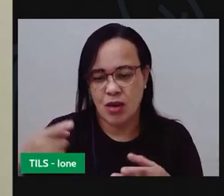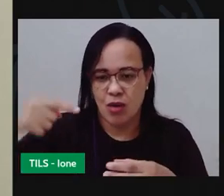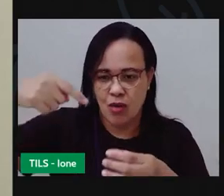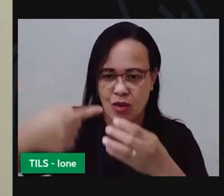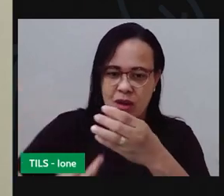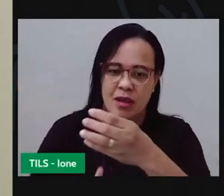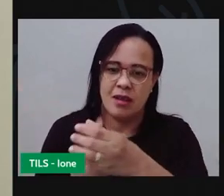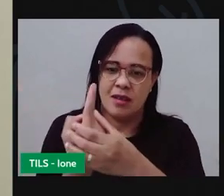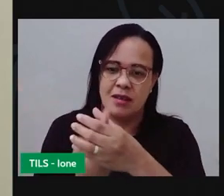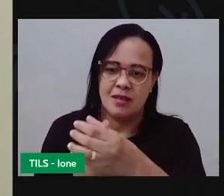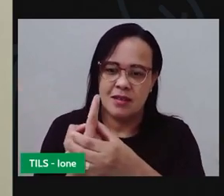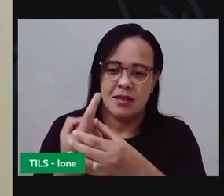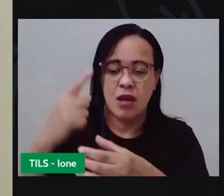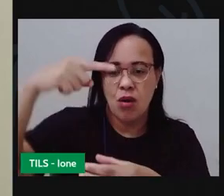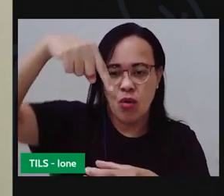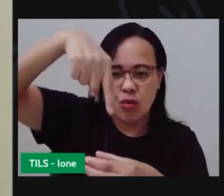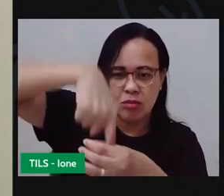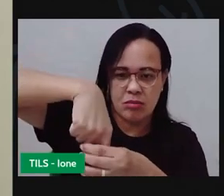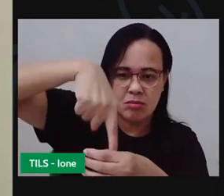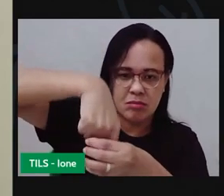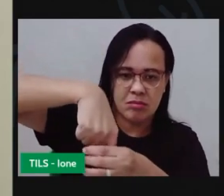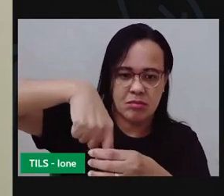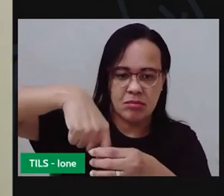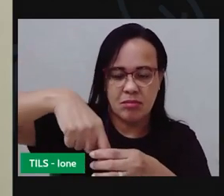ó por dentro